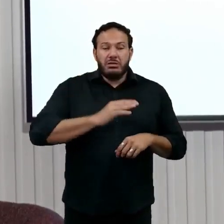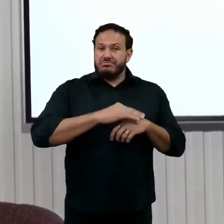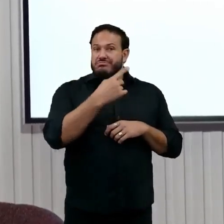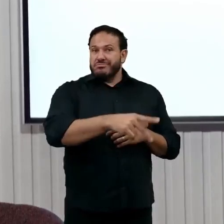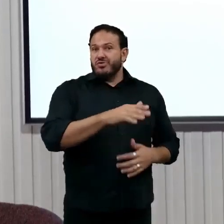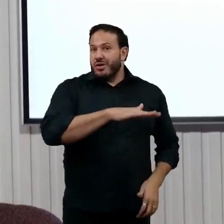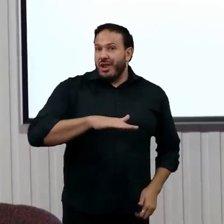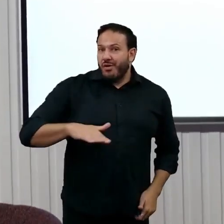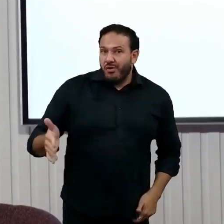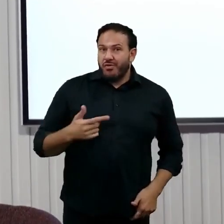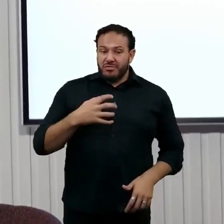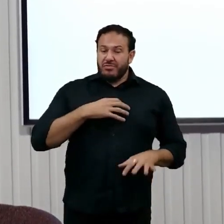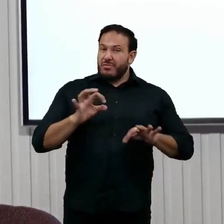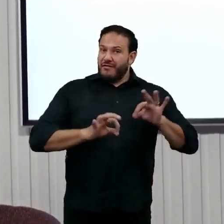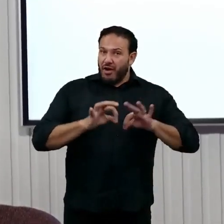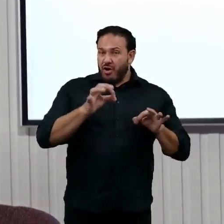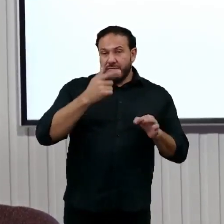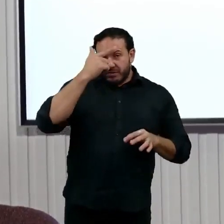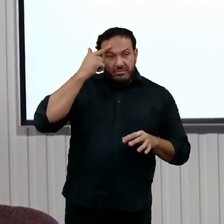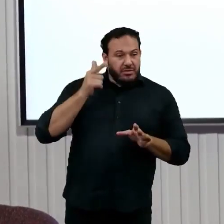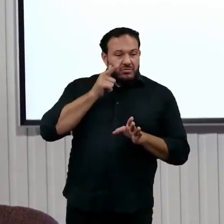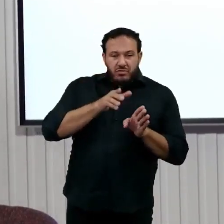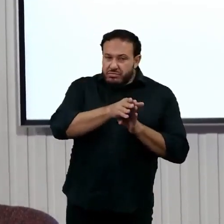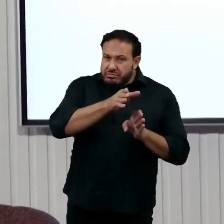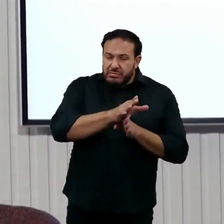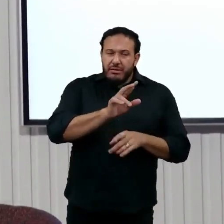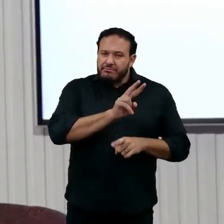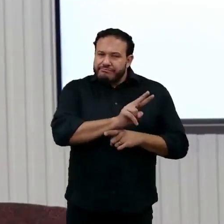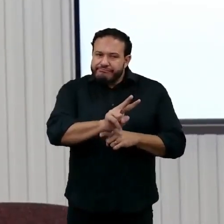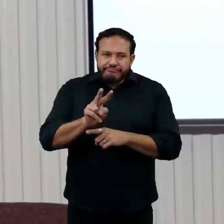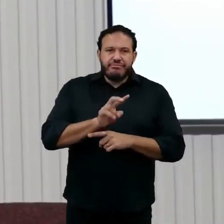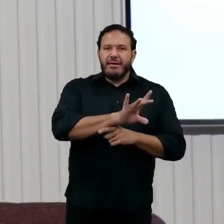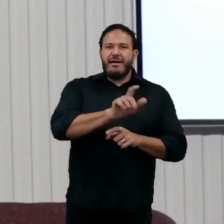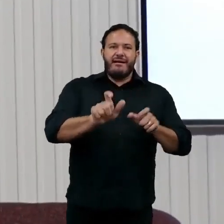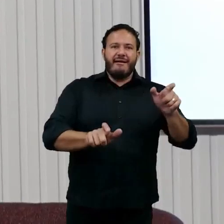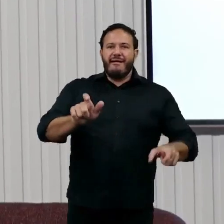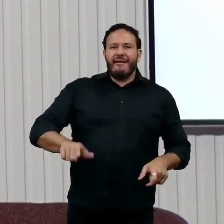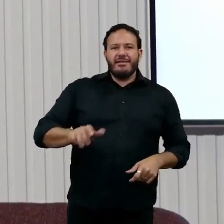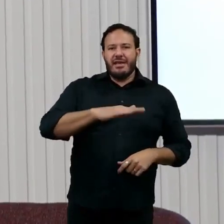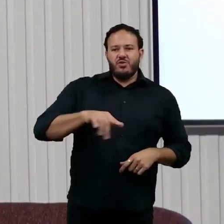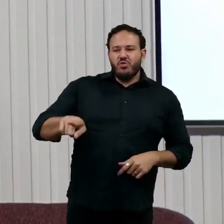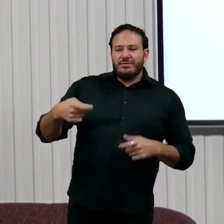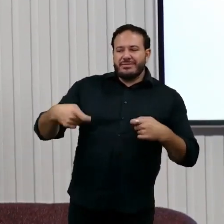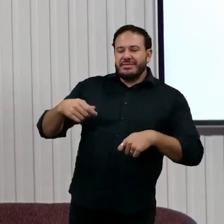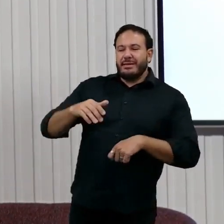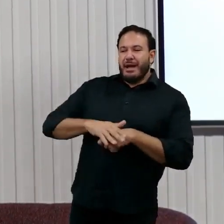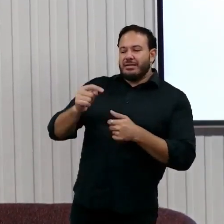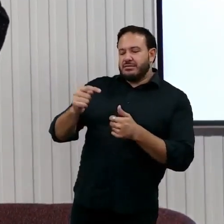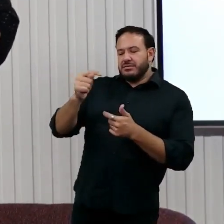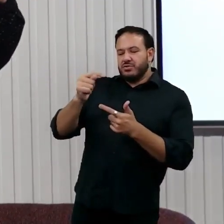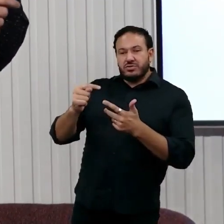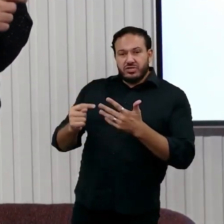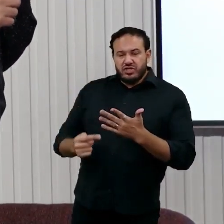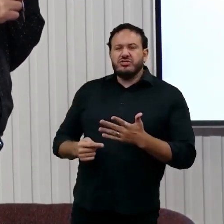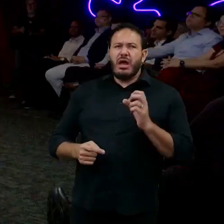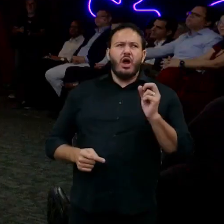de tutoria inteligente que vai rastrear cada aluno que o Charles precisa mais disso. Então, tá, beleza, eu sei fazer